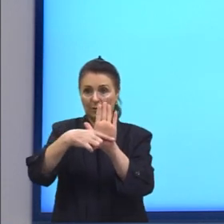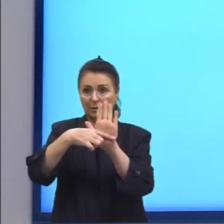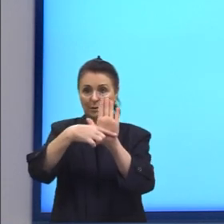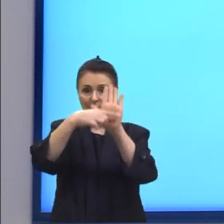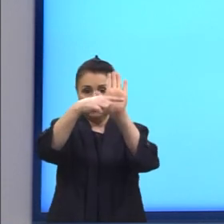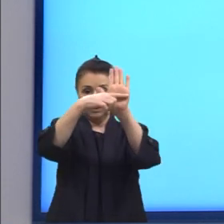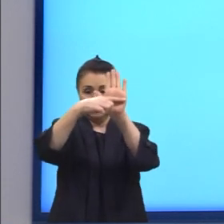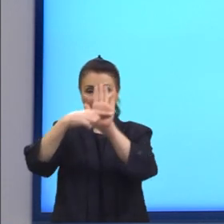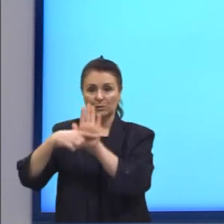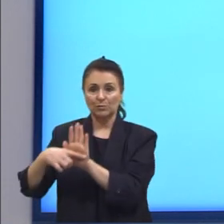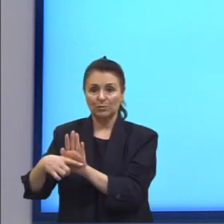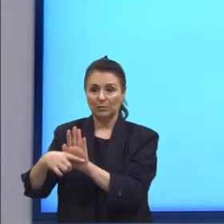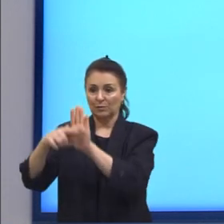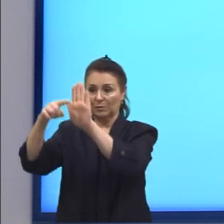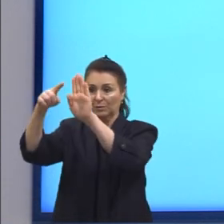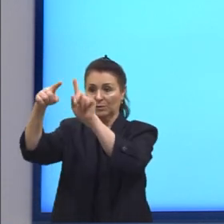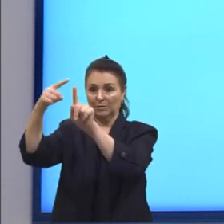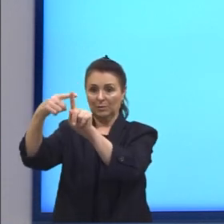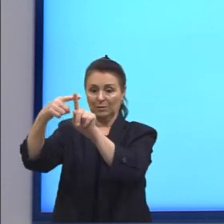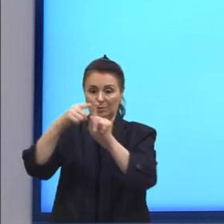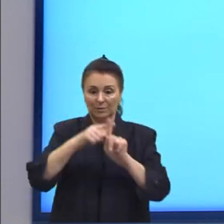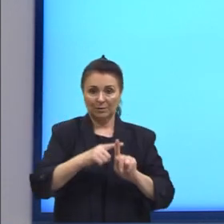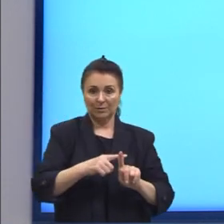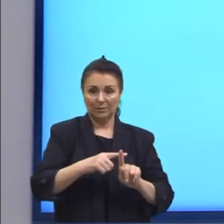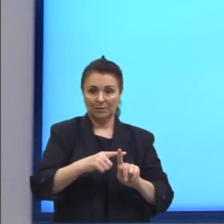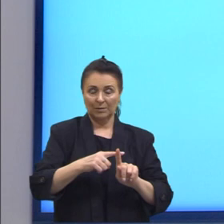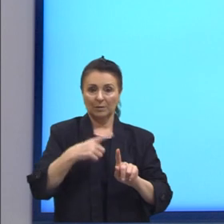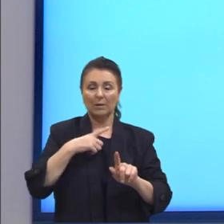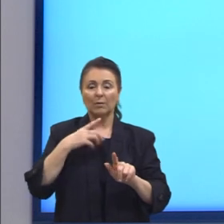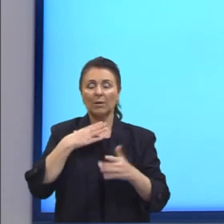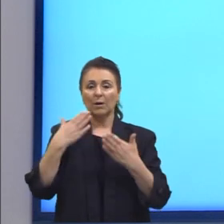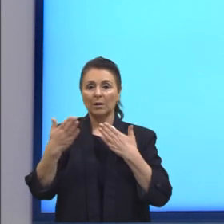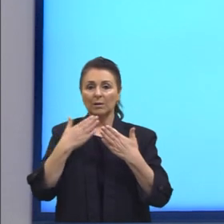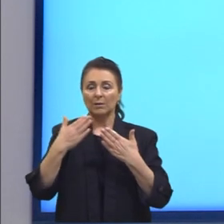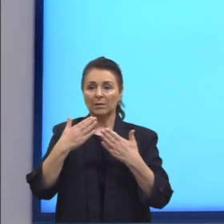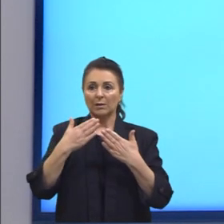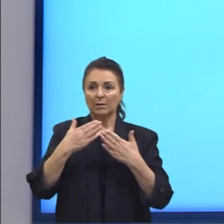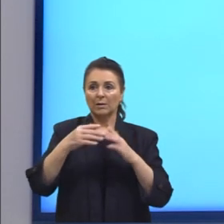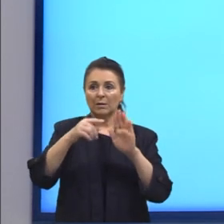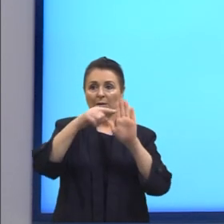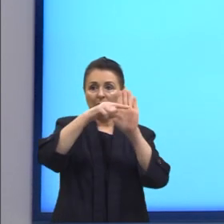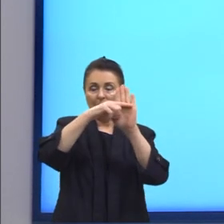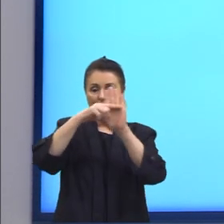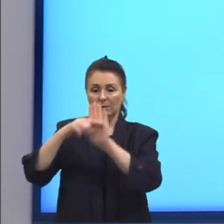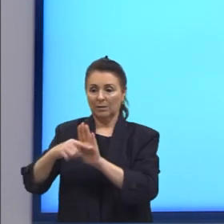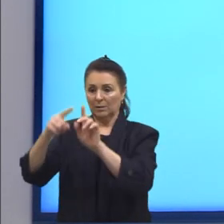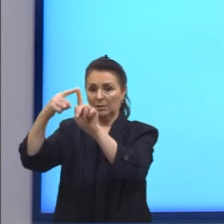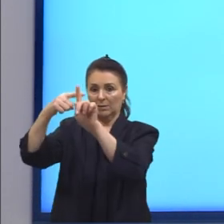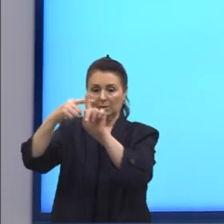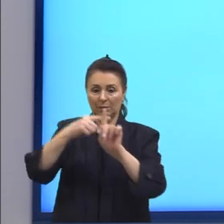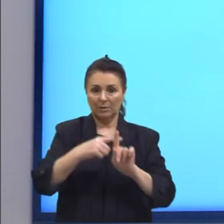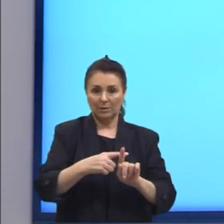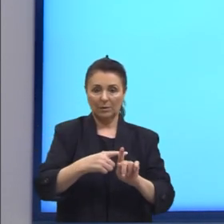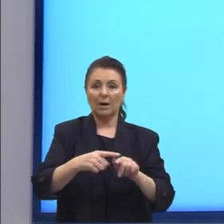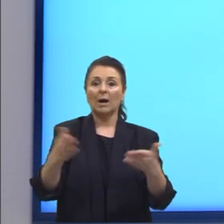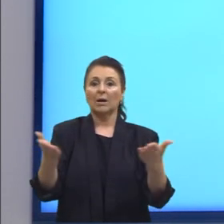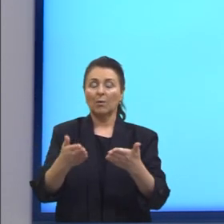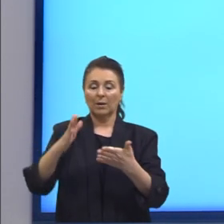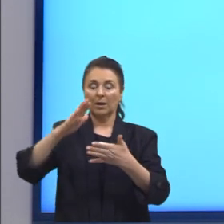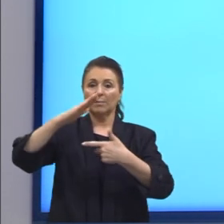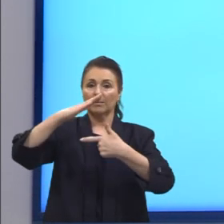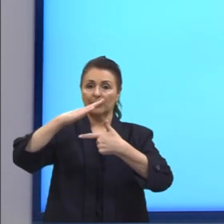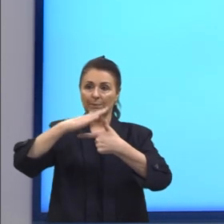E assim como nós analisamos os sinais para seno e cosseno, a gente consegue definir os valores para a tangente, que seria aquela